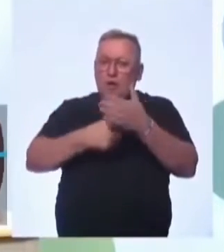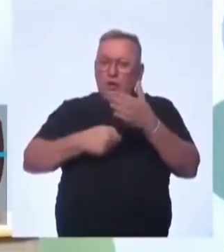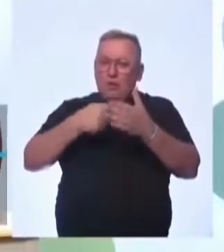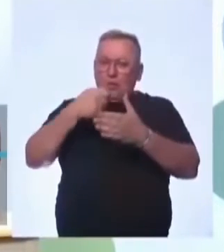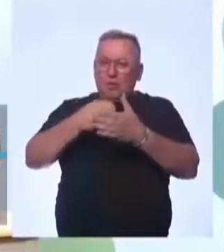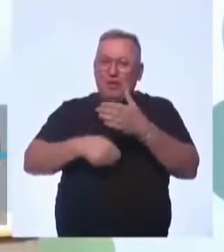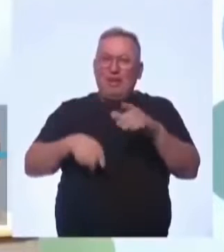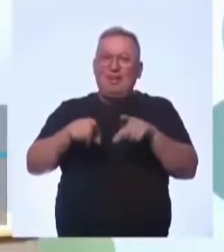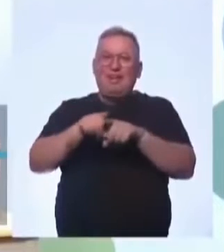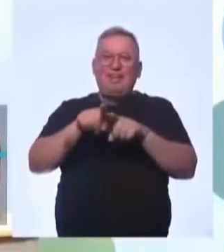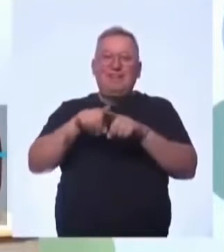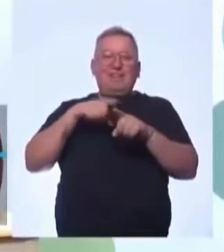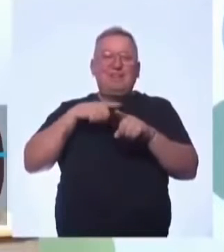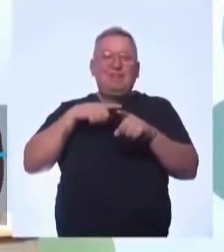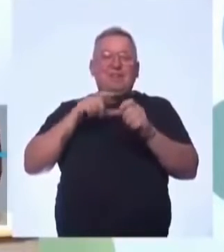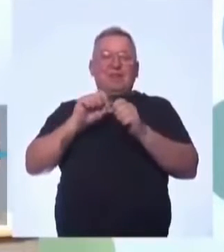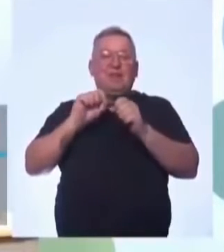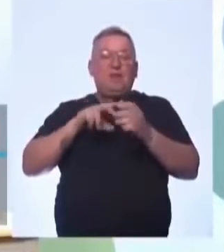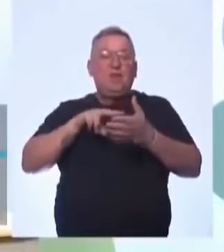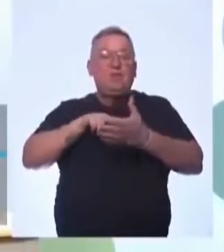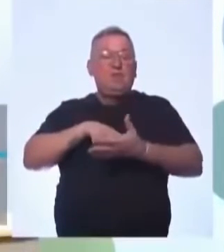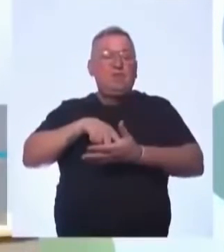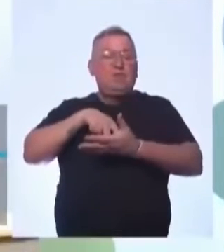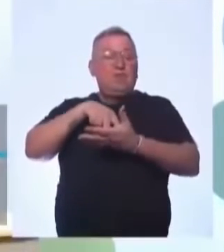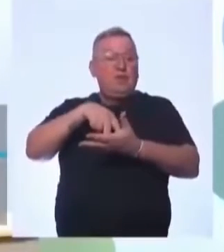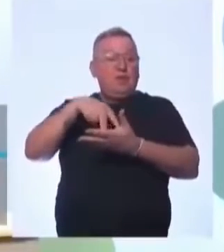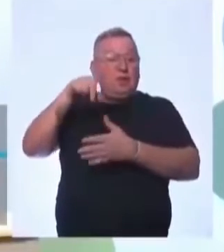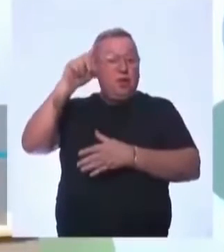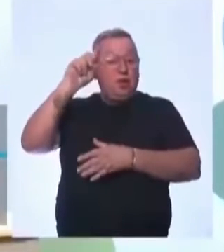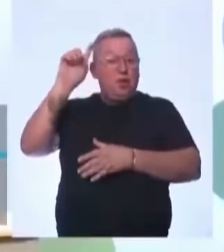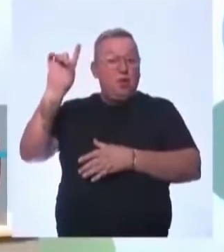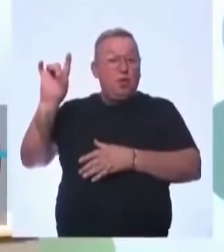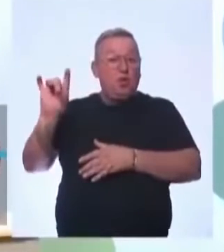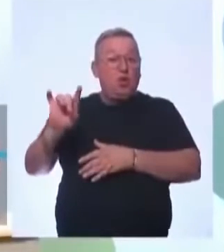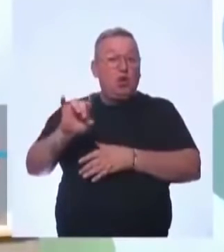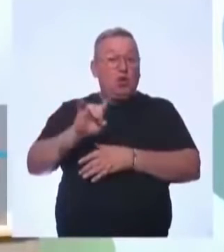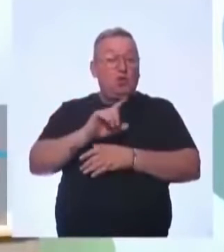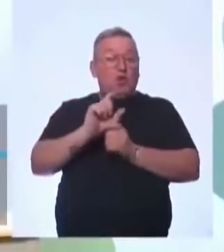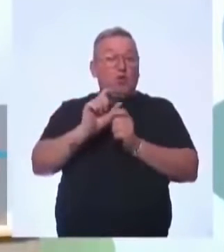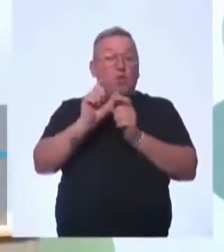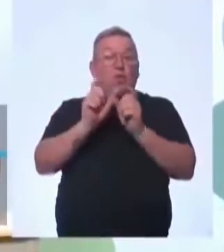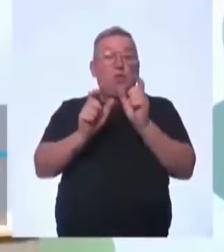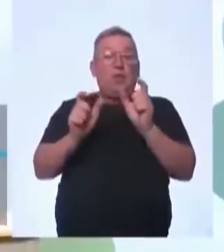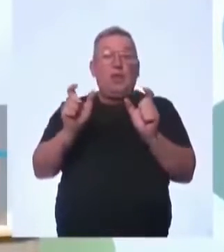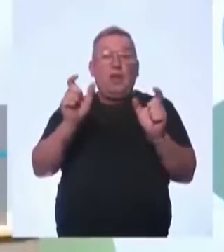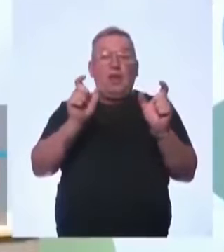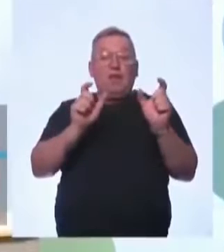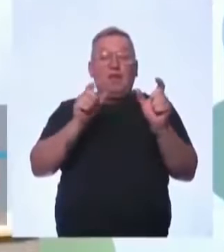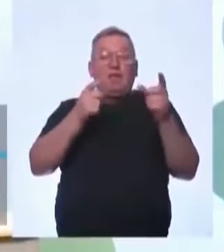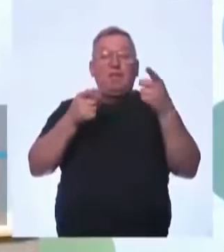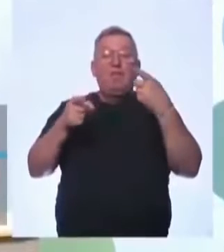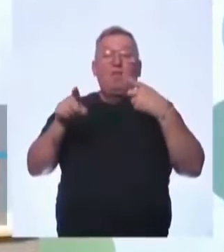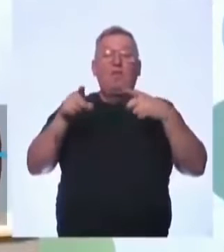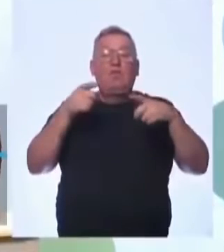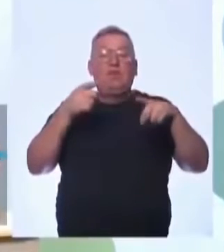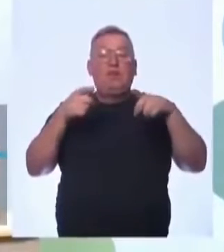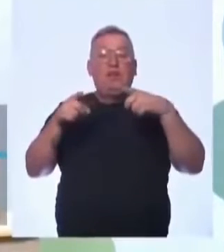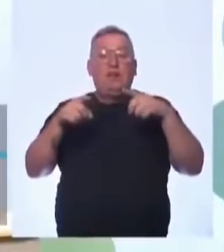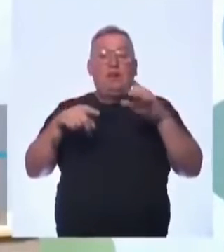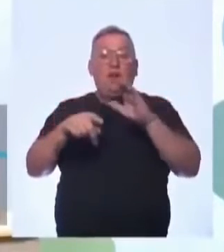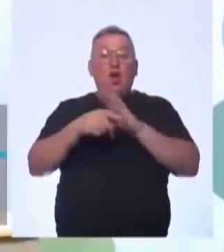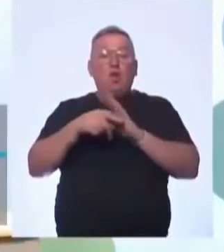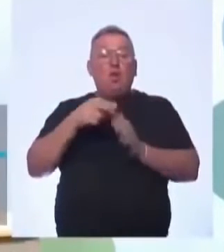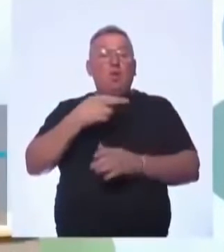estando sempre enraizada também no nosso dia a dia, através das palavras, das músicas, na própria